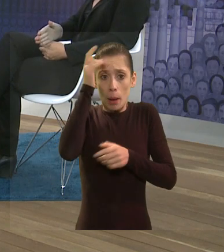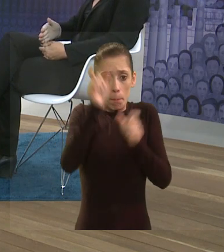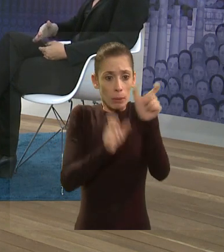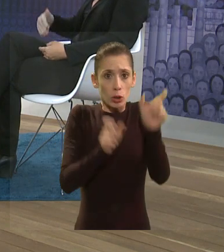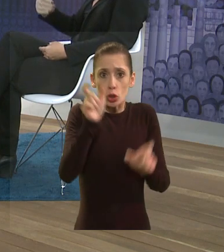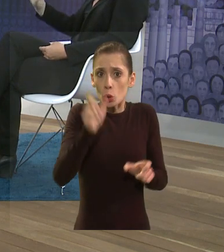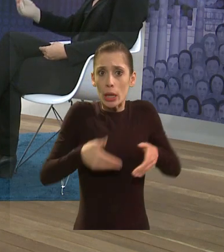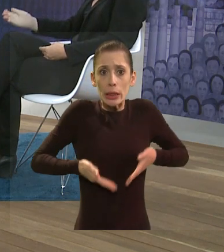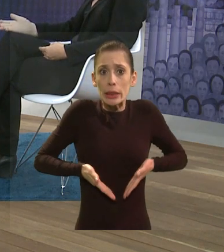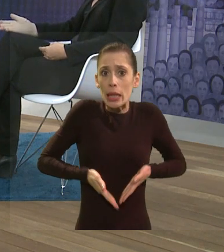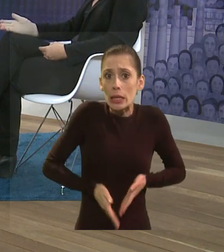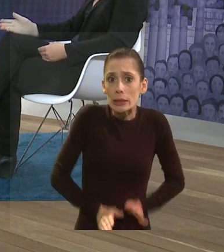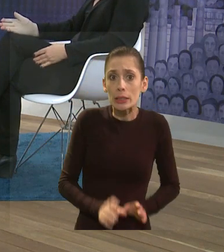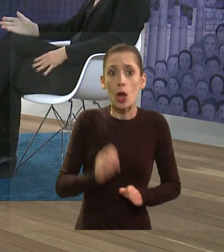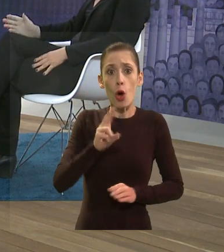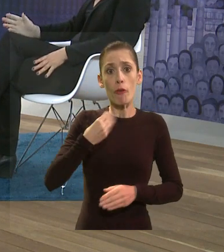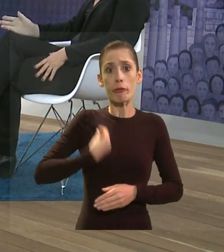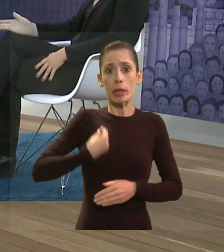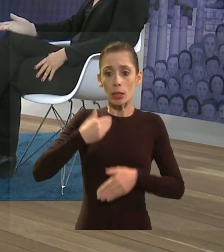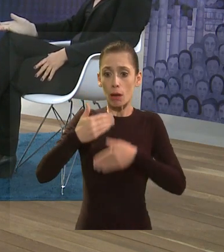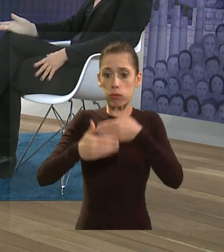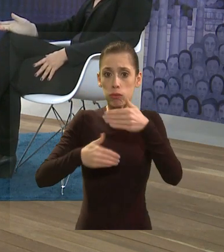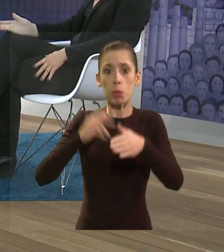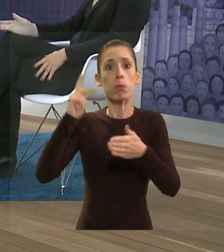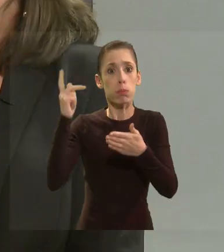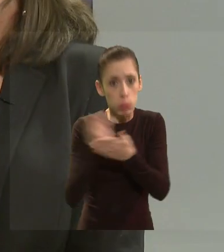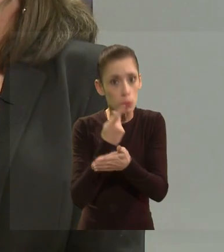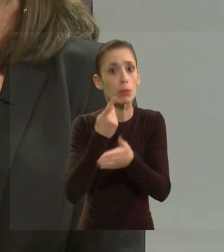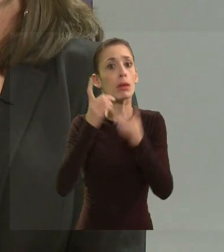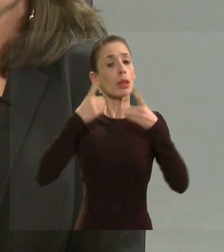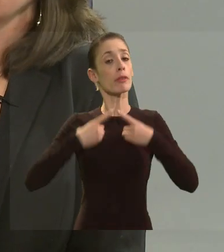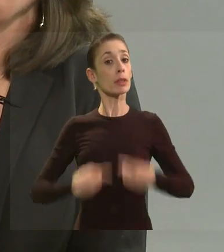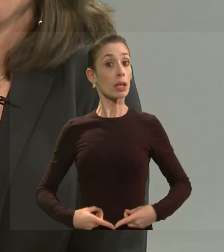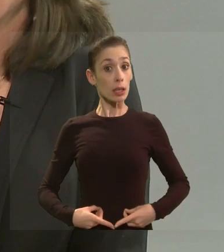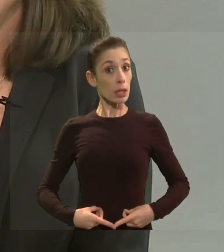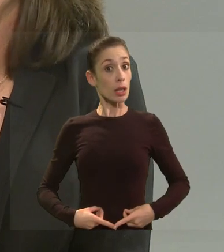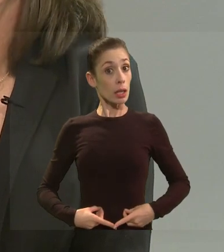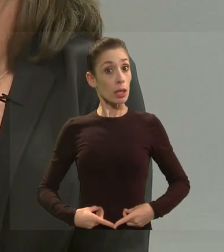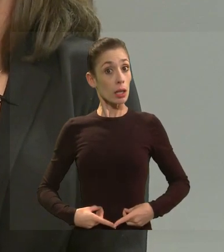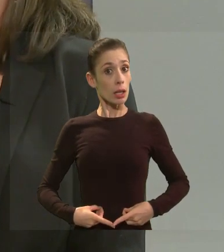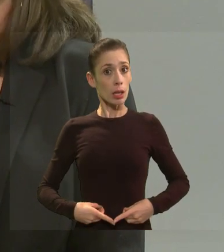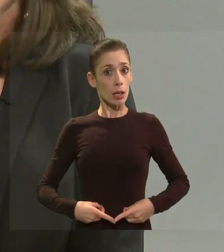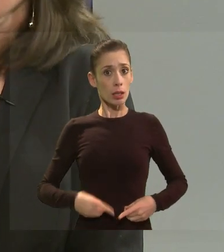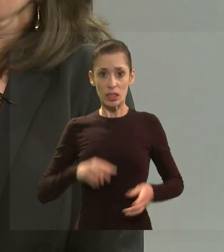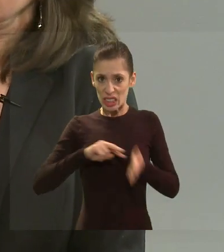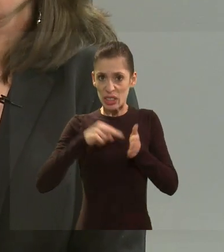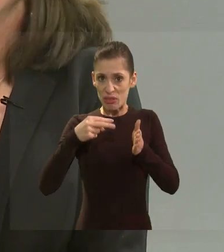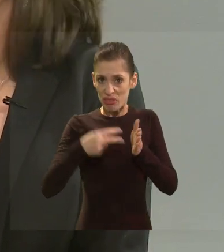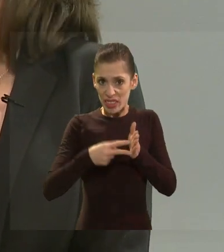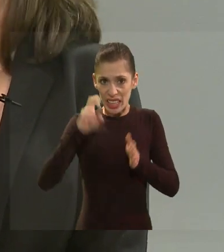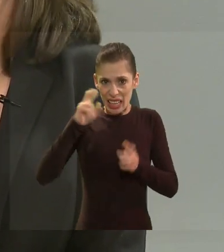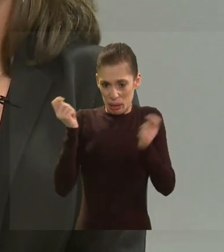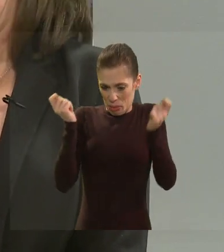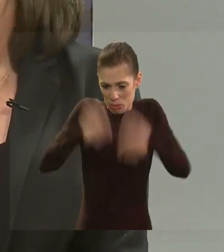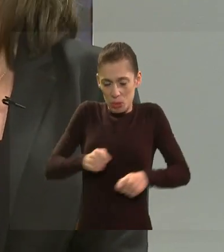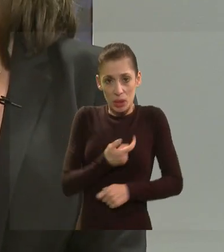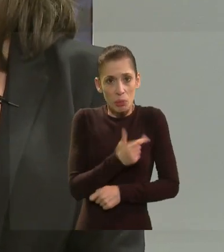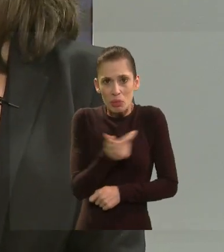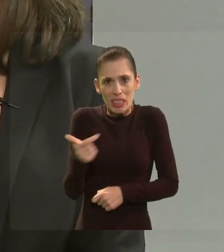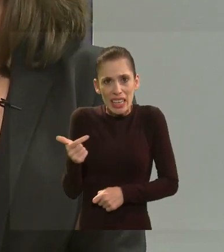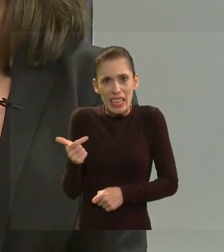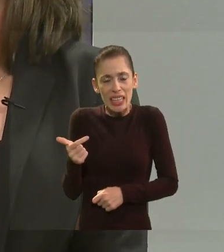deficiência, pode decomirir uma deficiência no decorrer da vida, né, e daí isso vai tornar ela incapaz? Não, né.